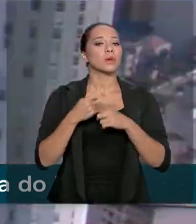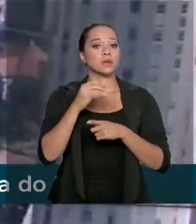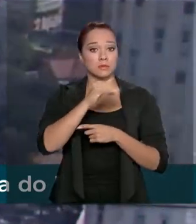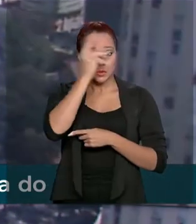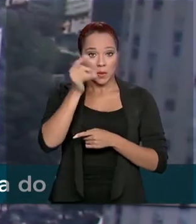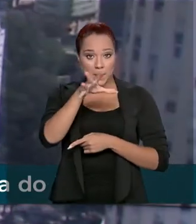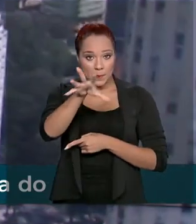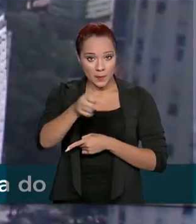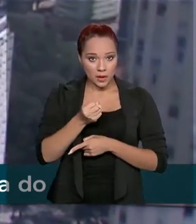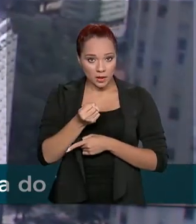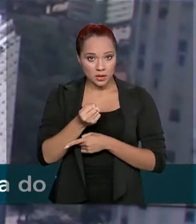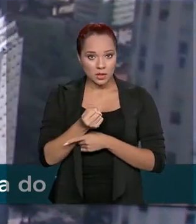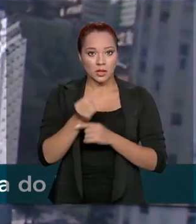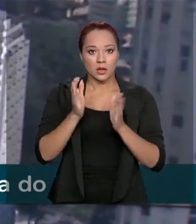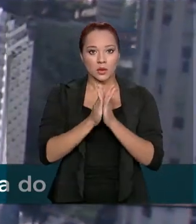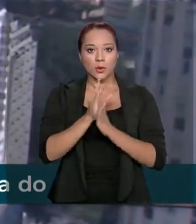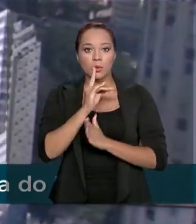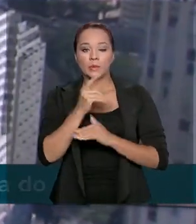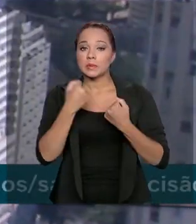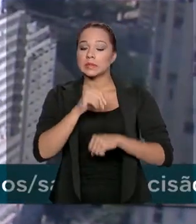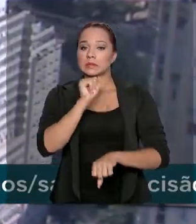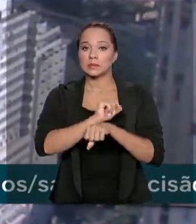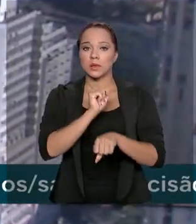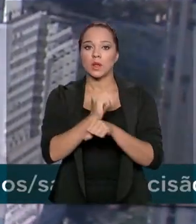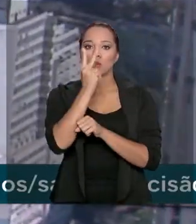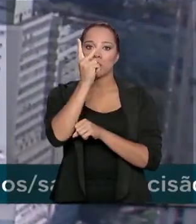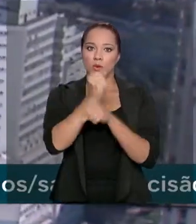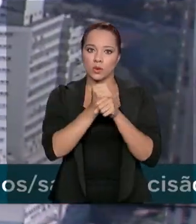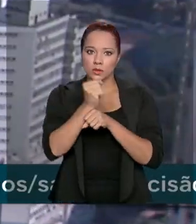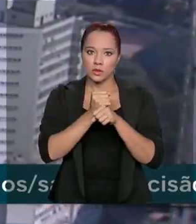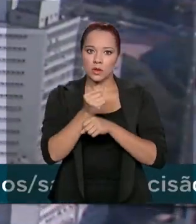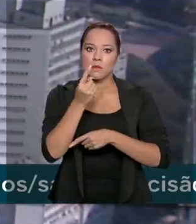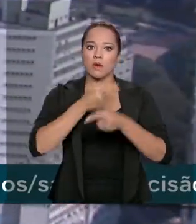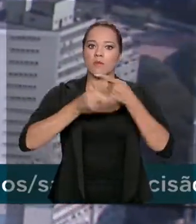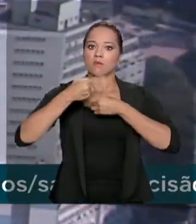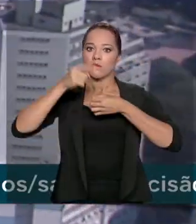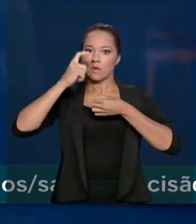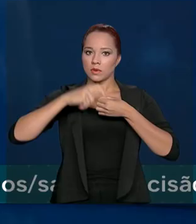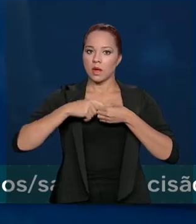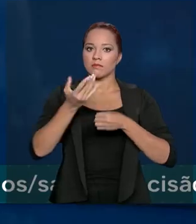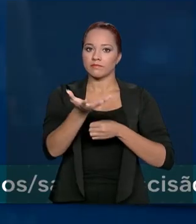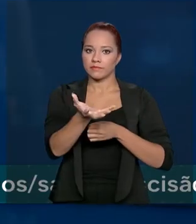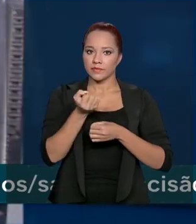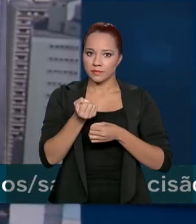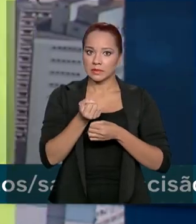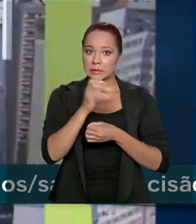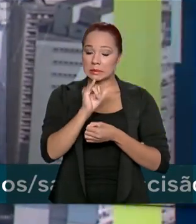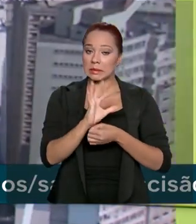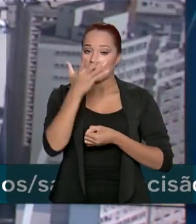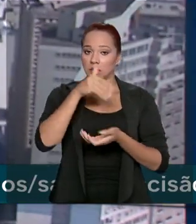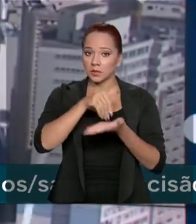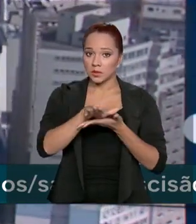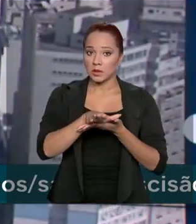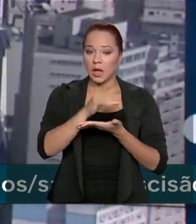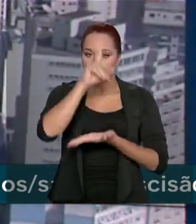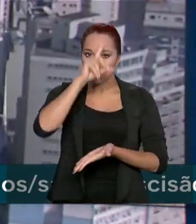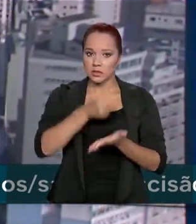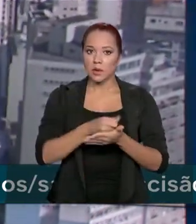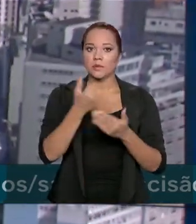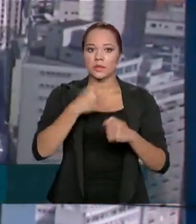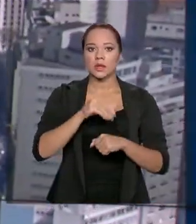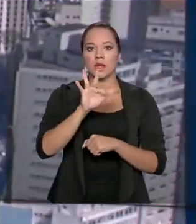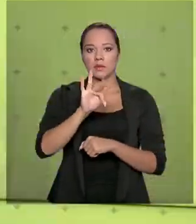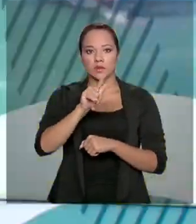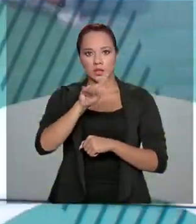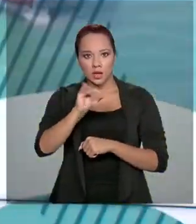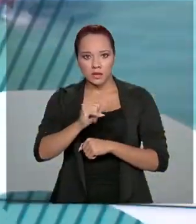o saque aniversário terá que esperar pelo menos dois anos para voltar ao saque rescisão. A opção deve ser na página do FGTS